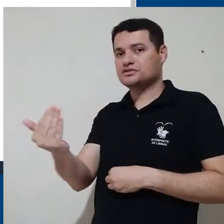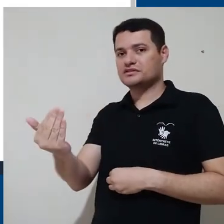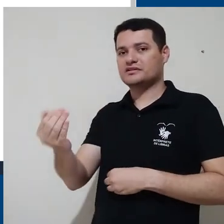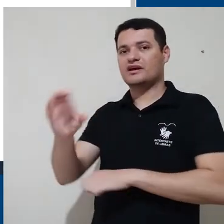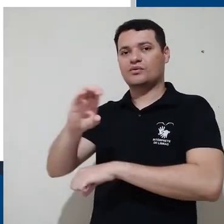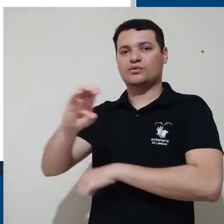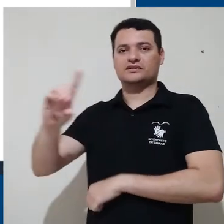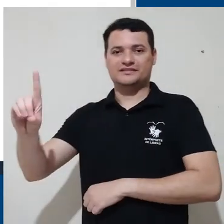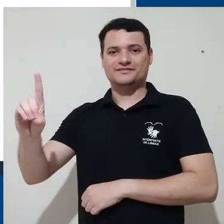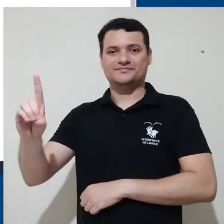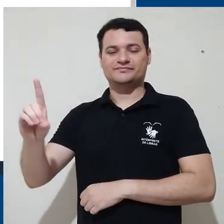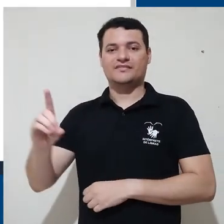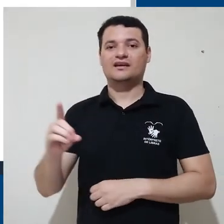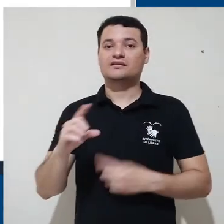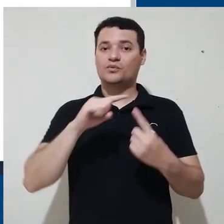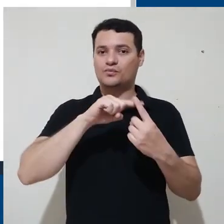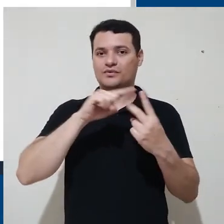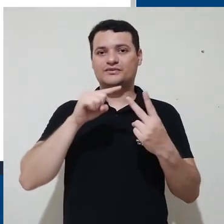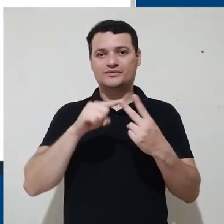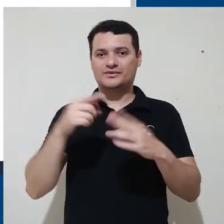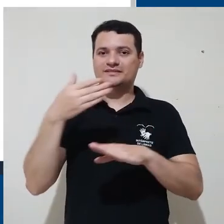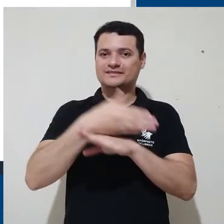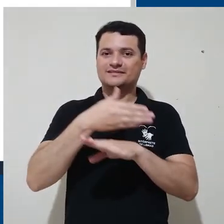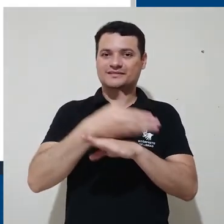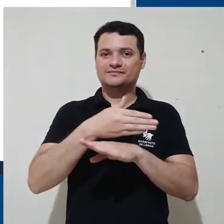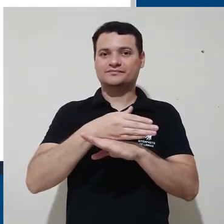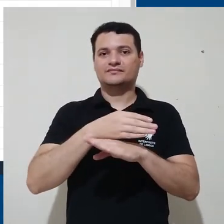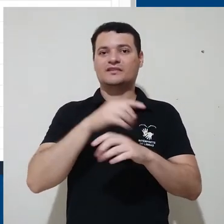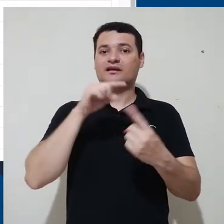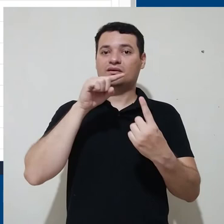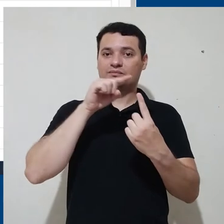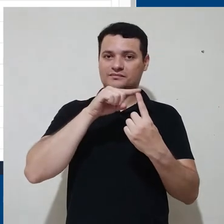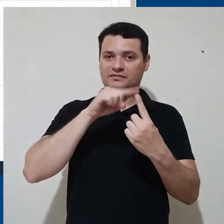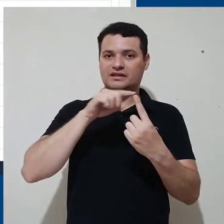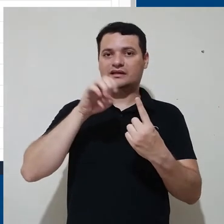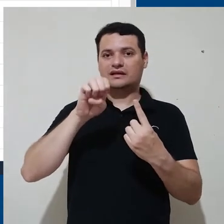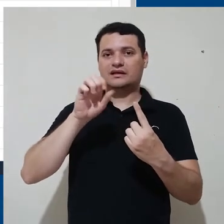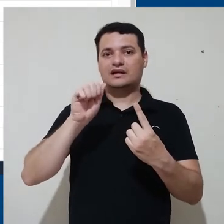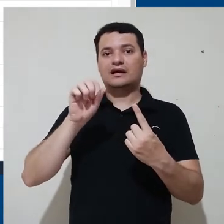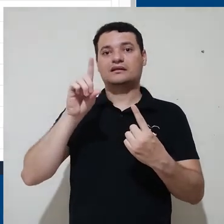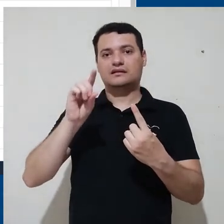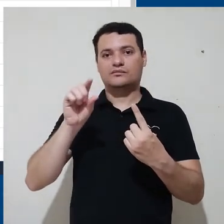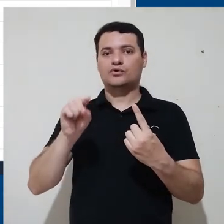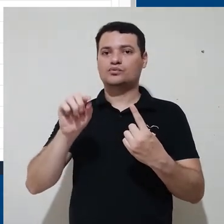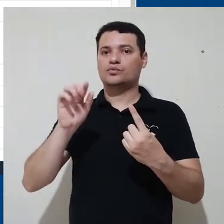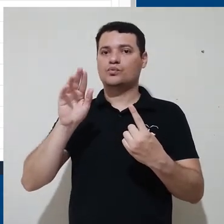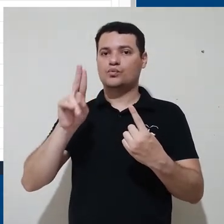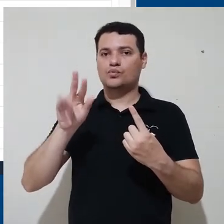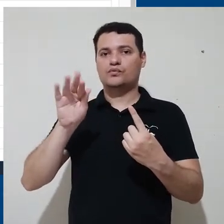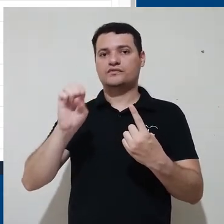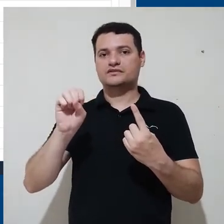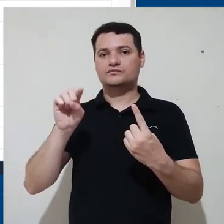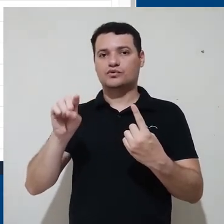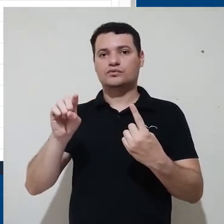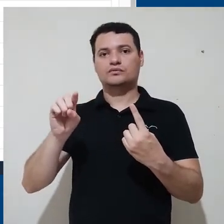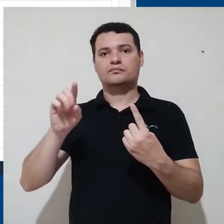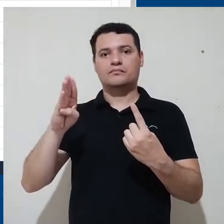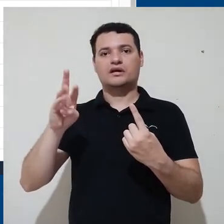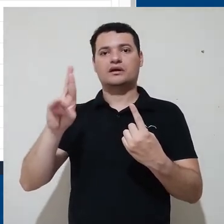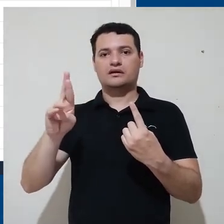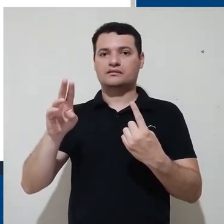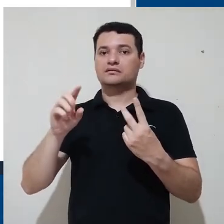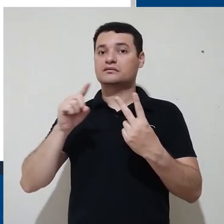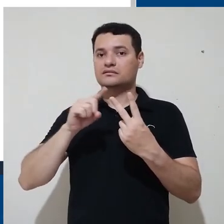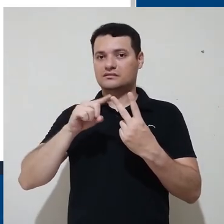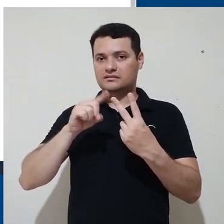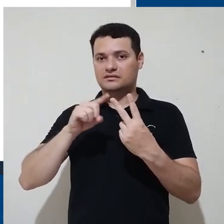solicitação às coordenações. Então, ficam os dois acessos para as duas plataformas. ead.ufis.br para os